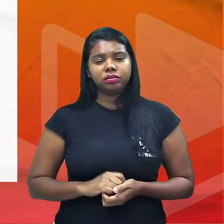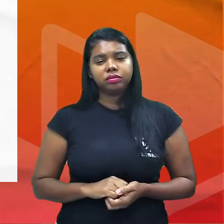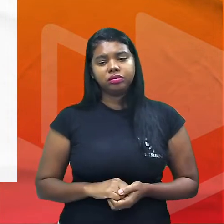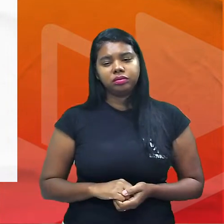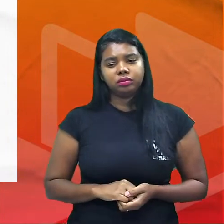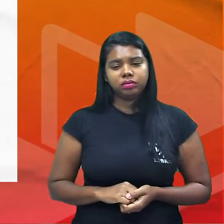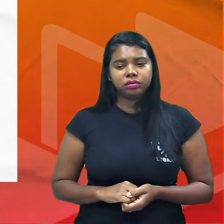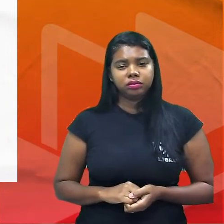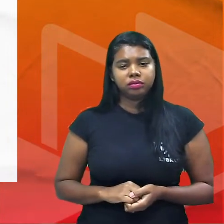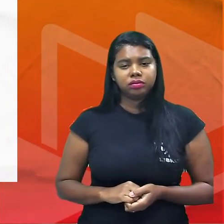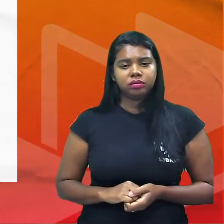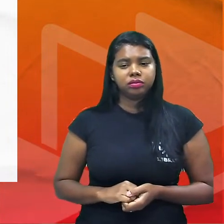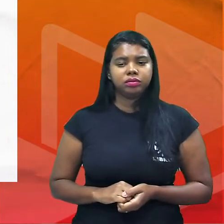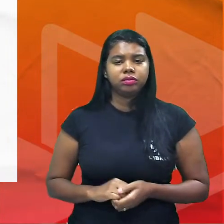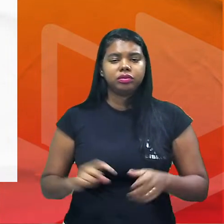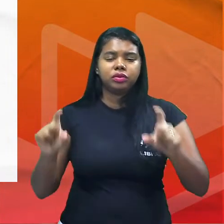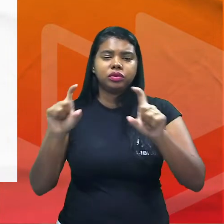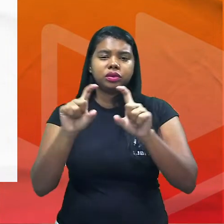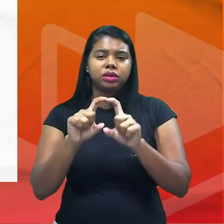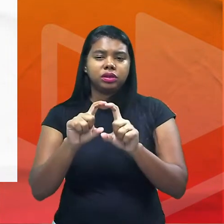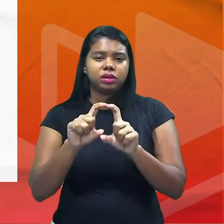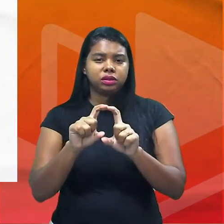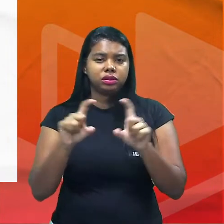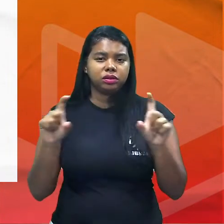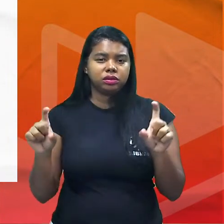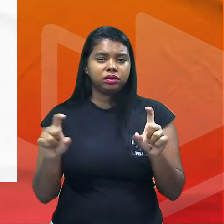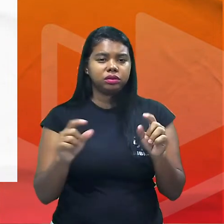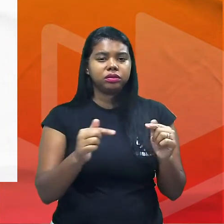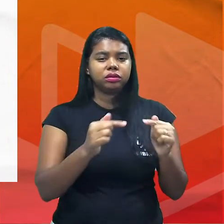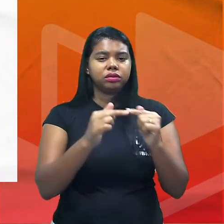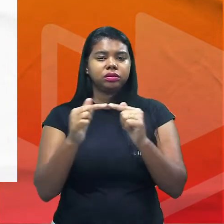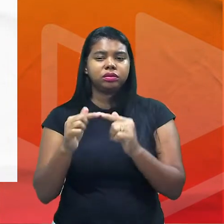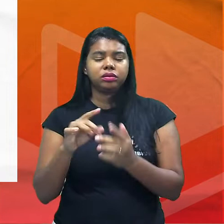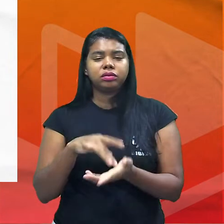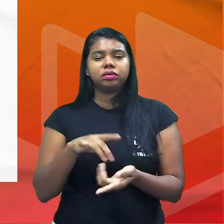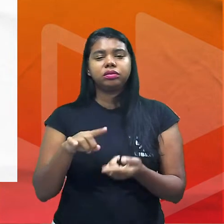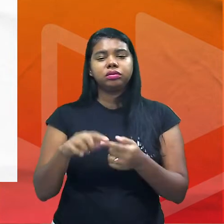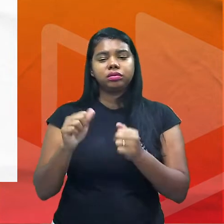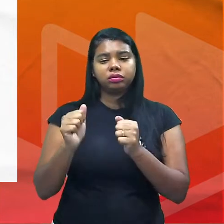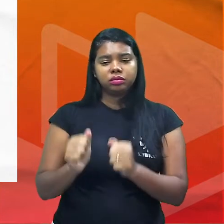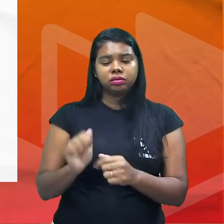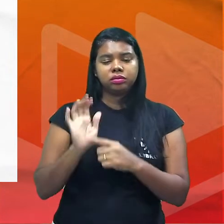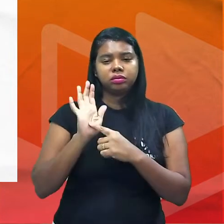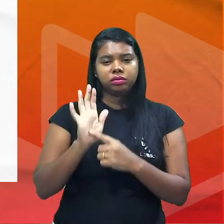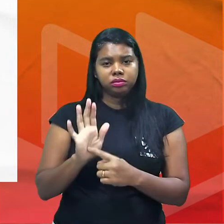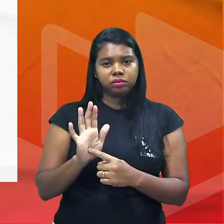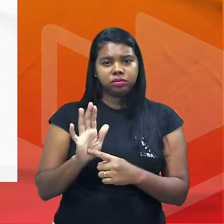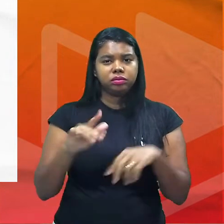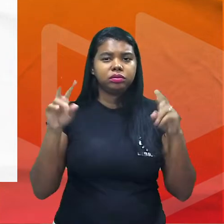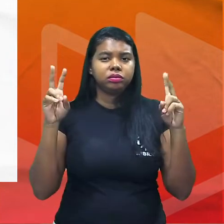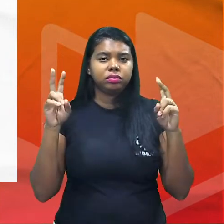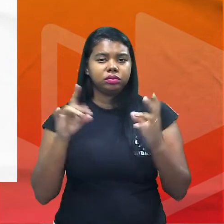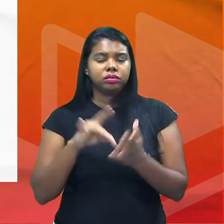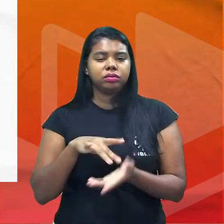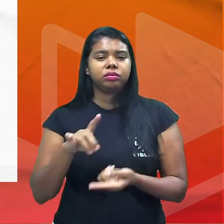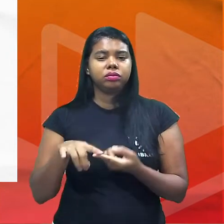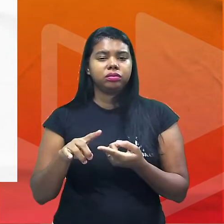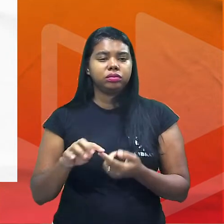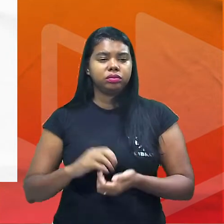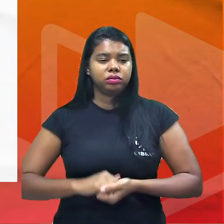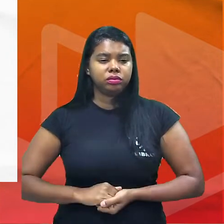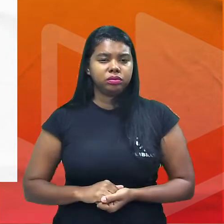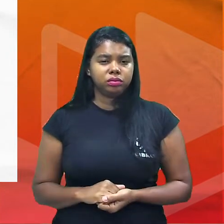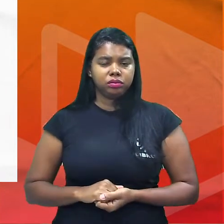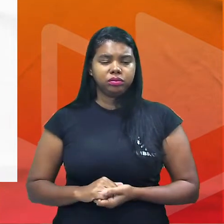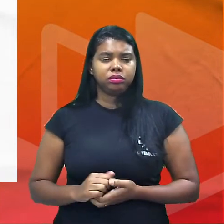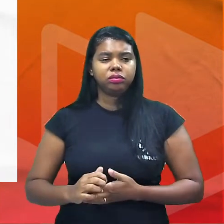destaca uma oração ou destaca o conectivo ele diz assim pode-se afirmar que o termo em destaque né? que a conjunção